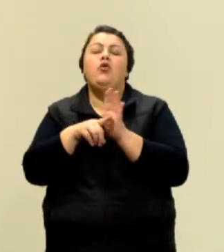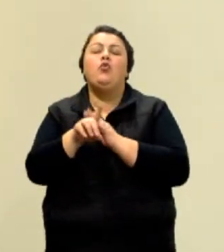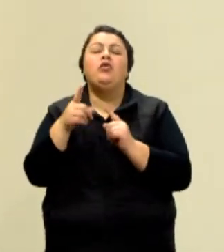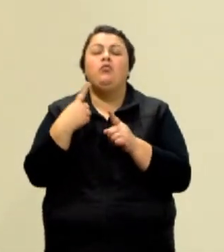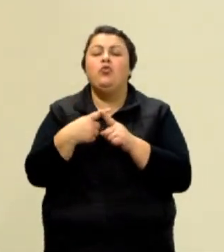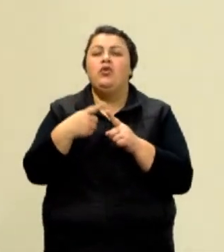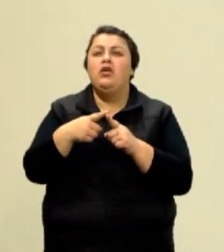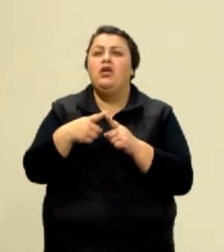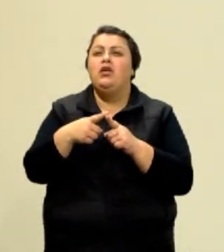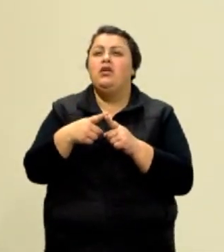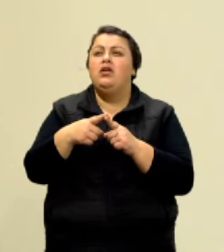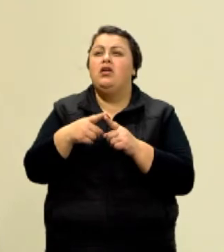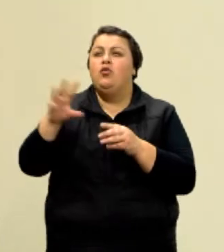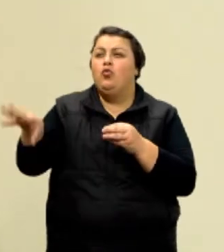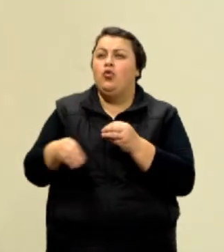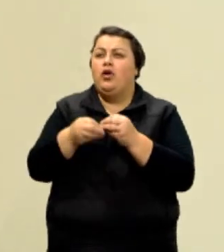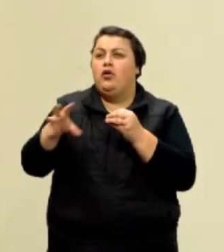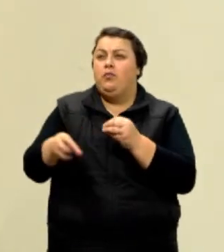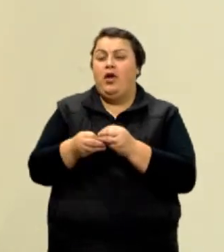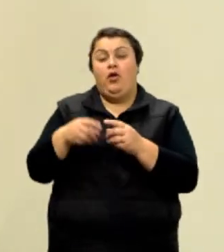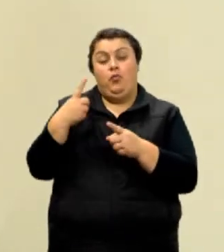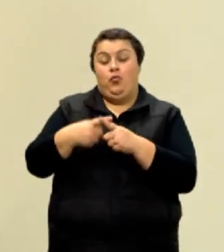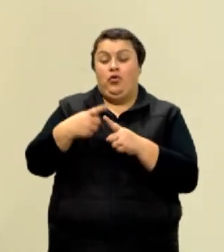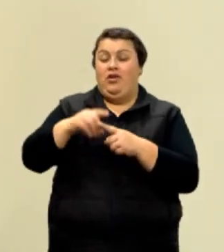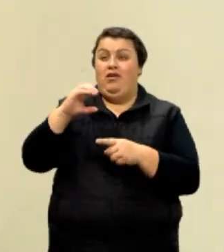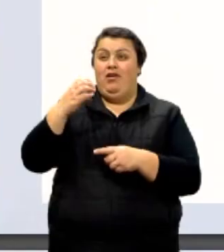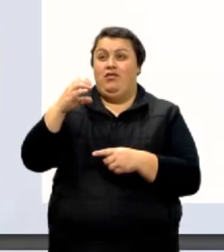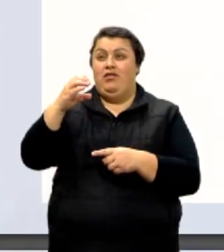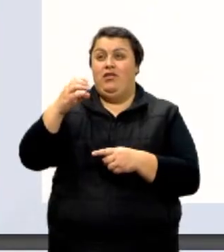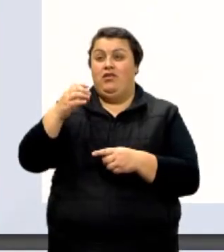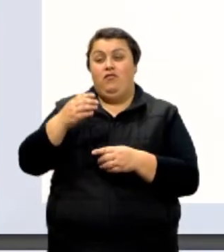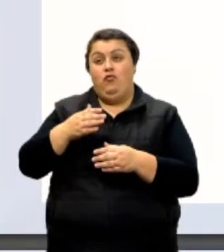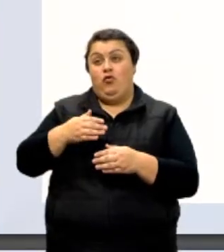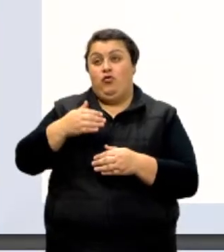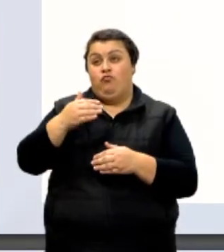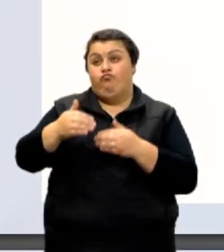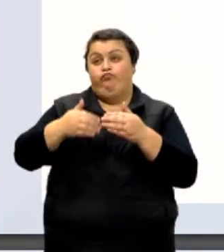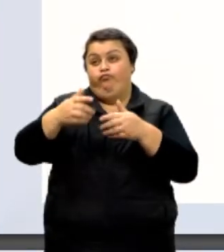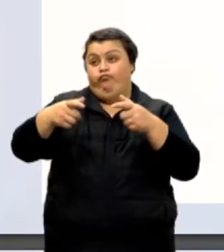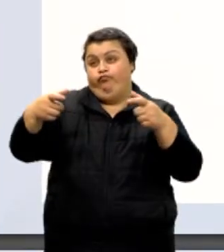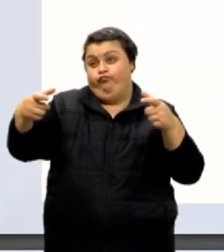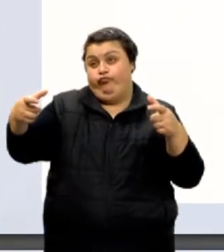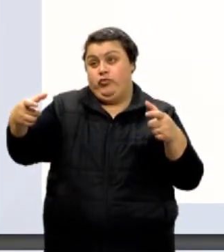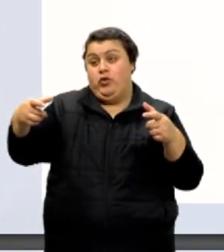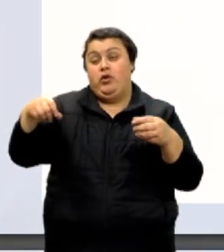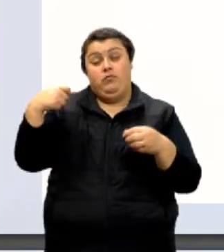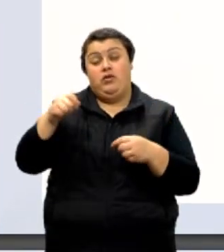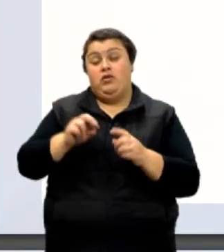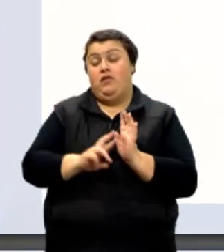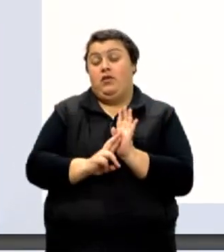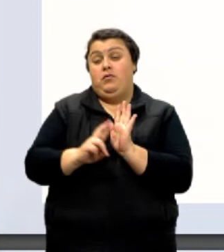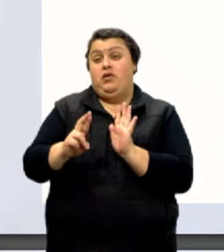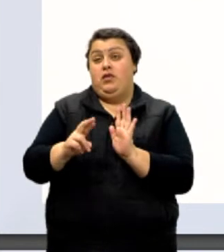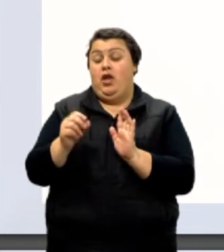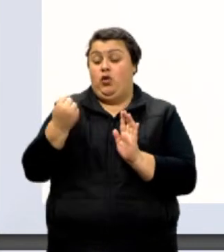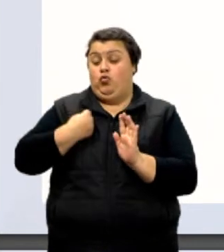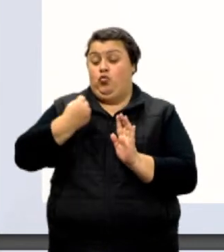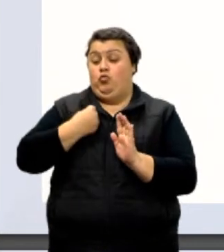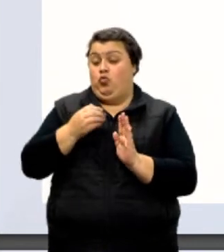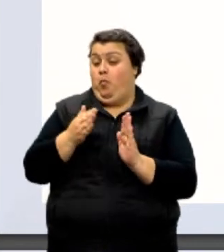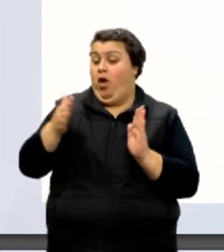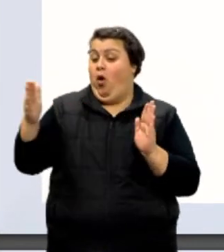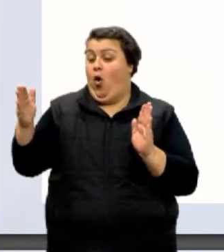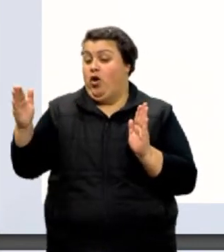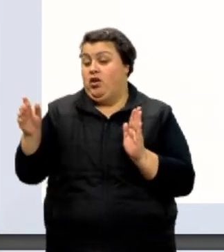ciência foi avançando e precisava representar números cada vez maiores ou menores e aí nós tivemos que criar mais